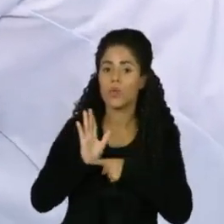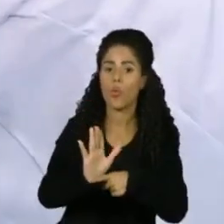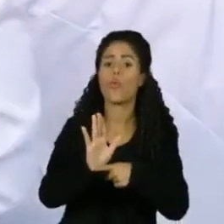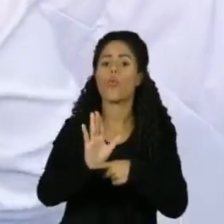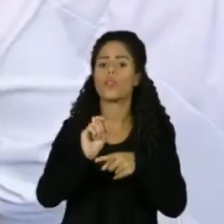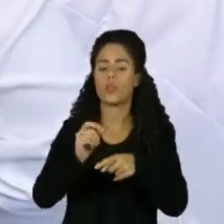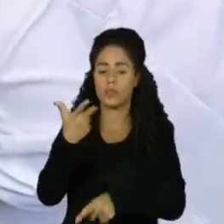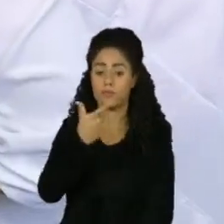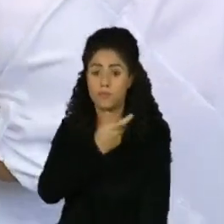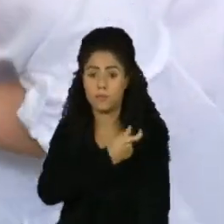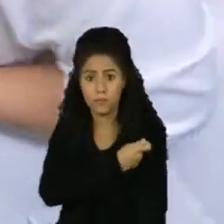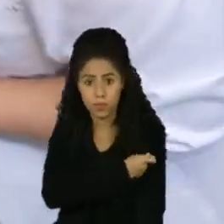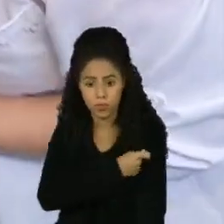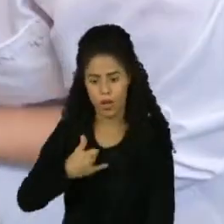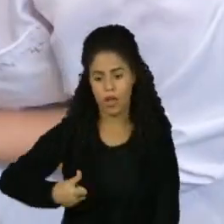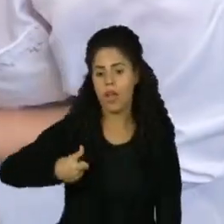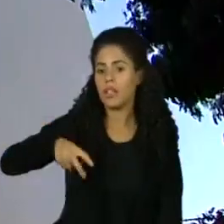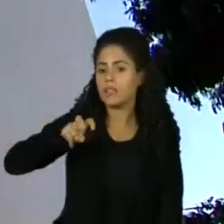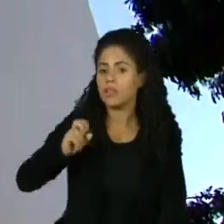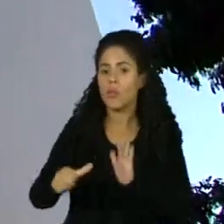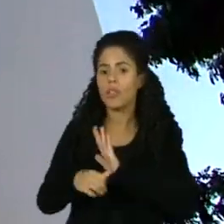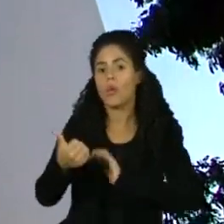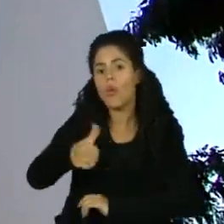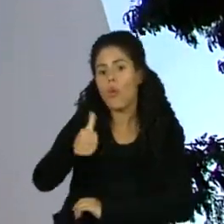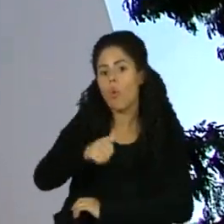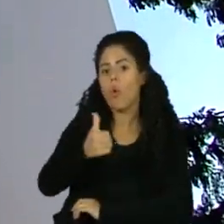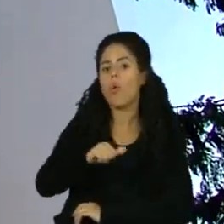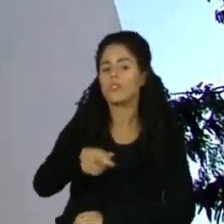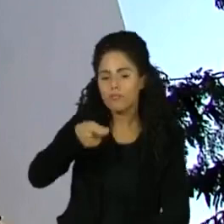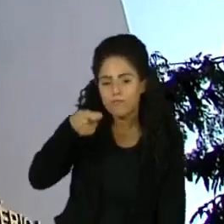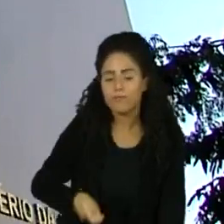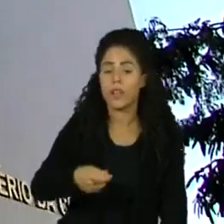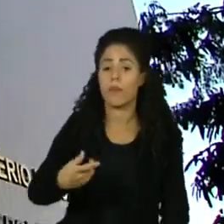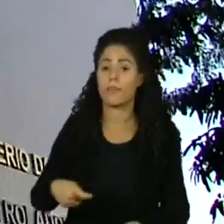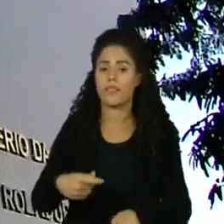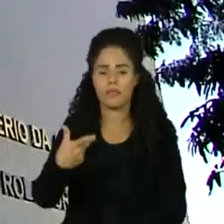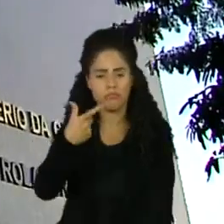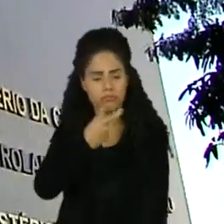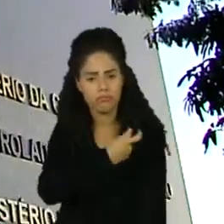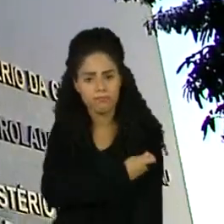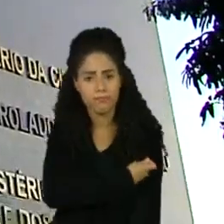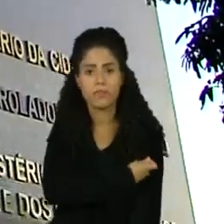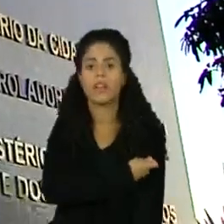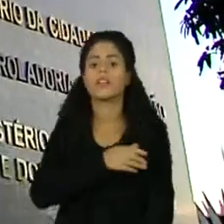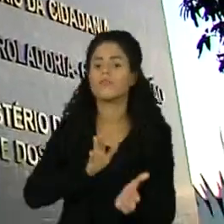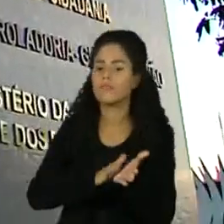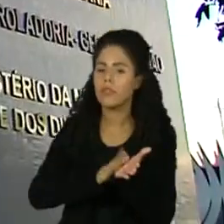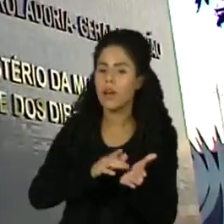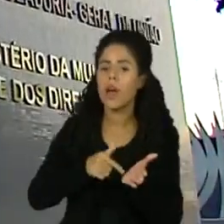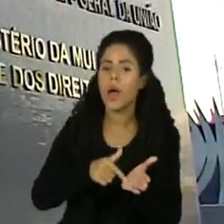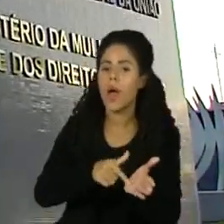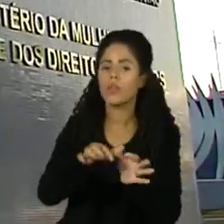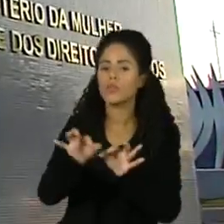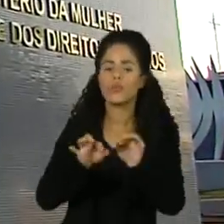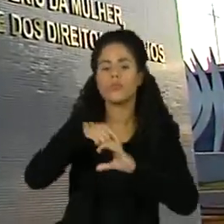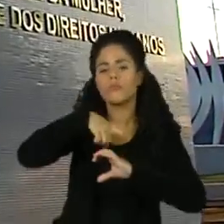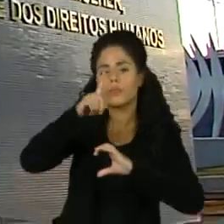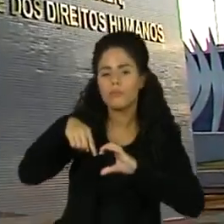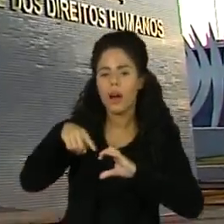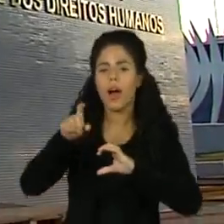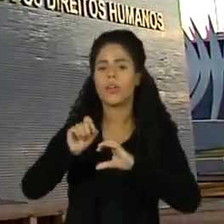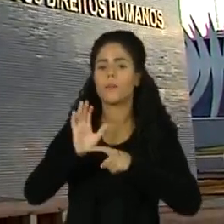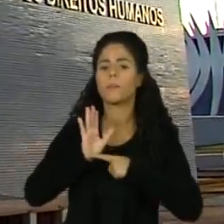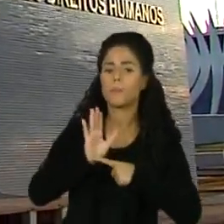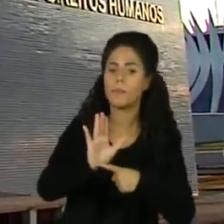a imunização desta faixa etária é obrigatória. E também cobrou embasamento técnico-científico nos